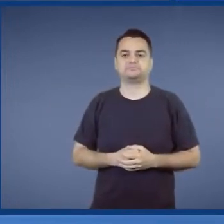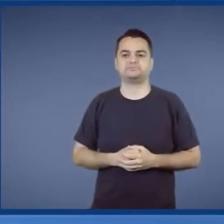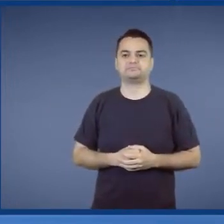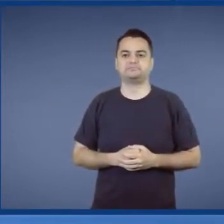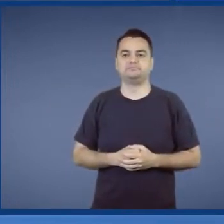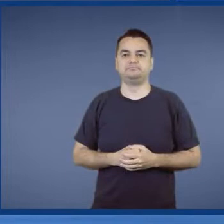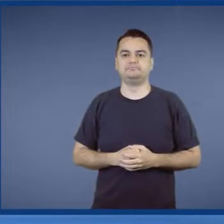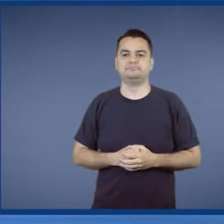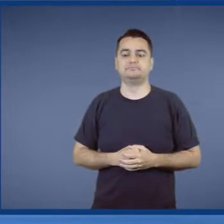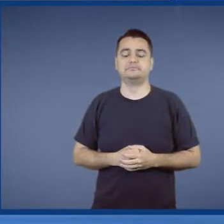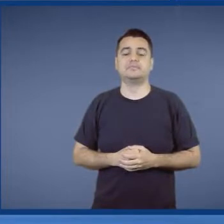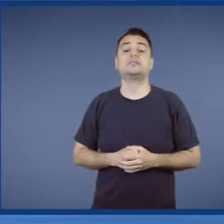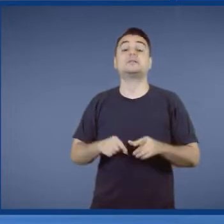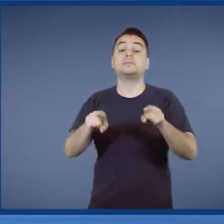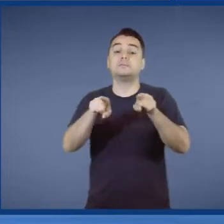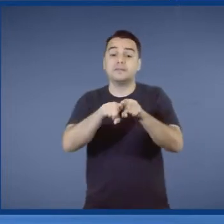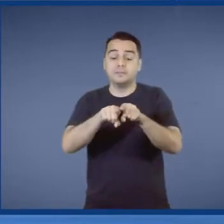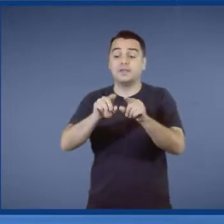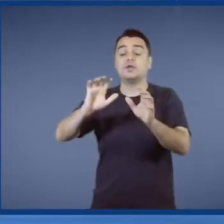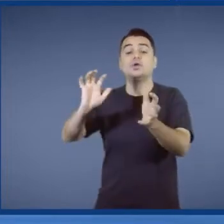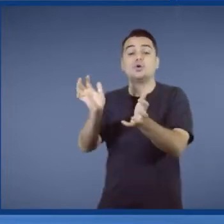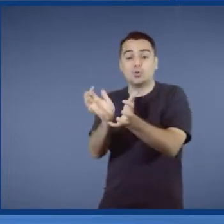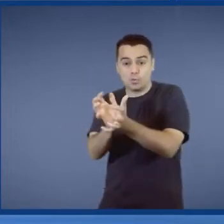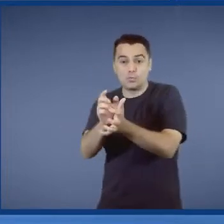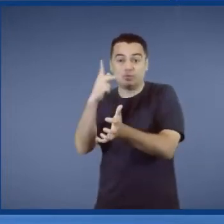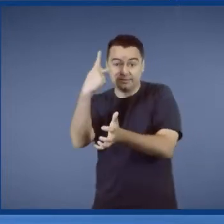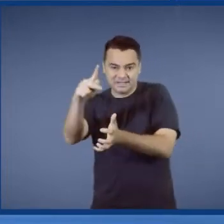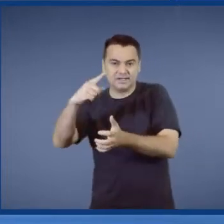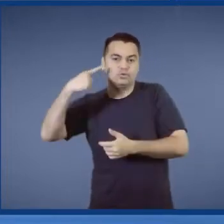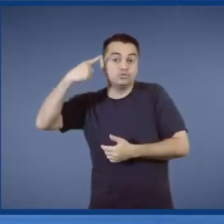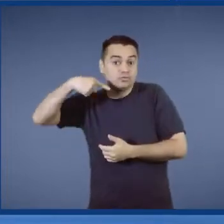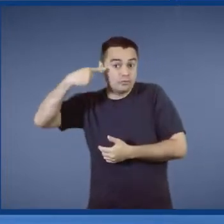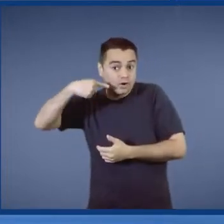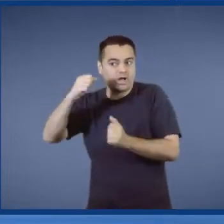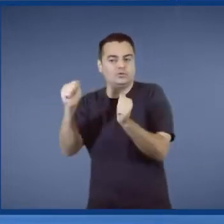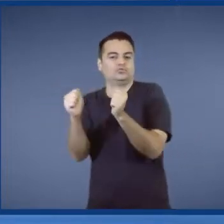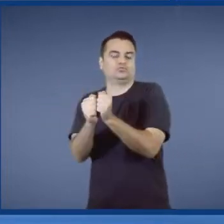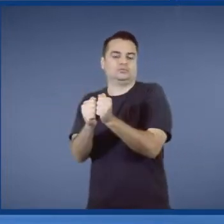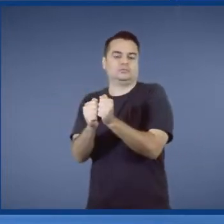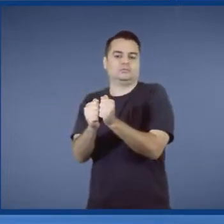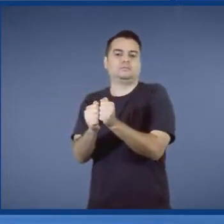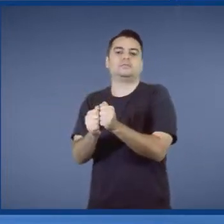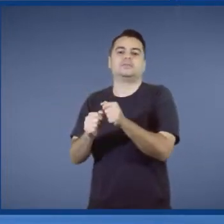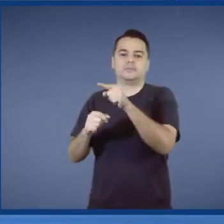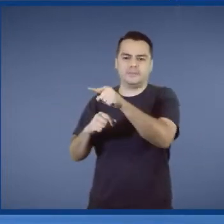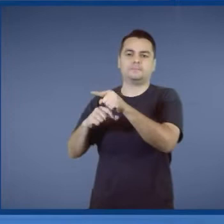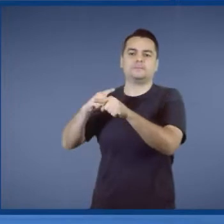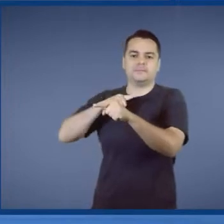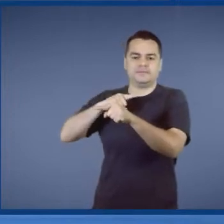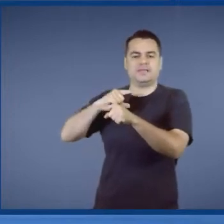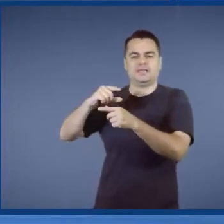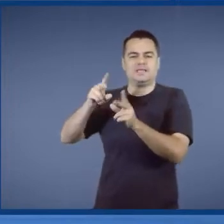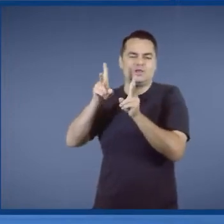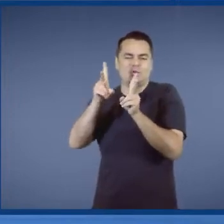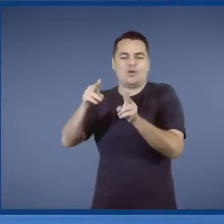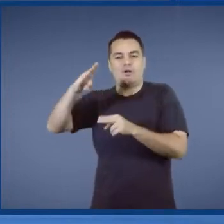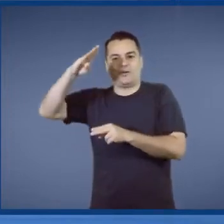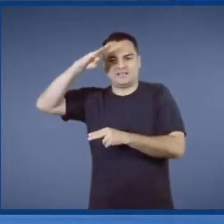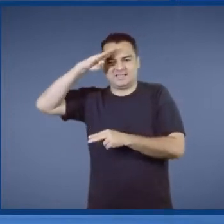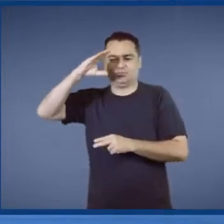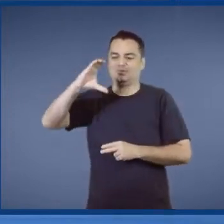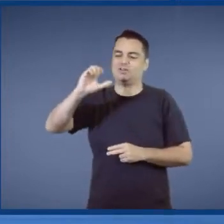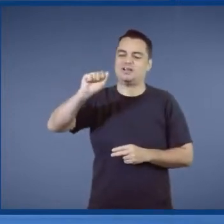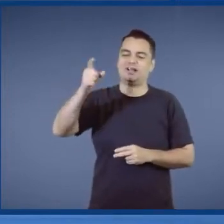Eu tenho aqui o pessoal da minha consultoria jurídica. O Exército de Caxias. Mas uma vez, na Infra Week do ano